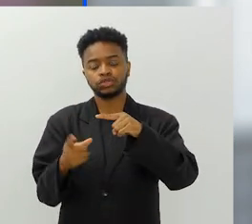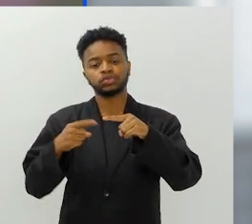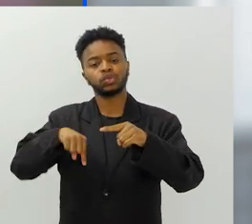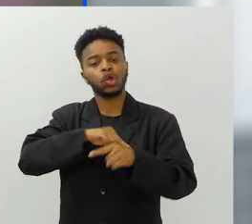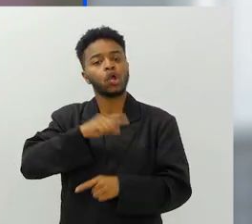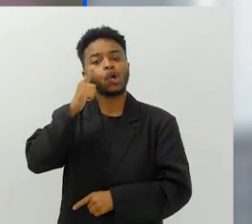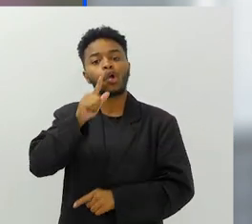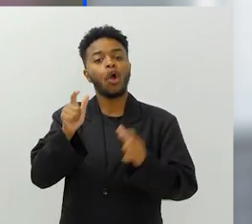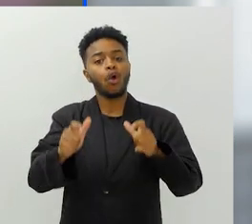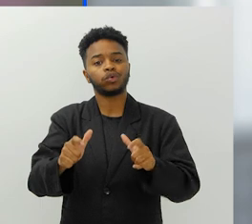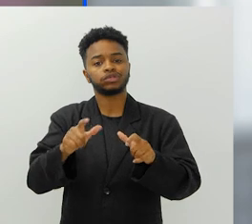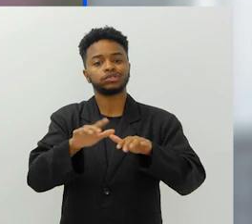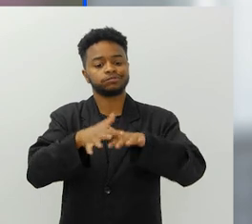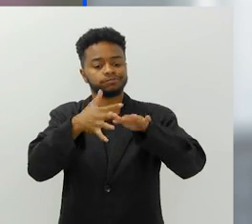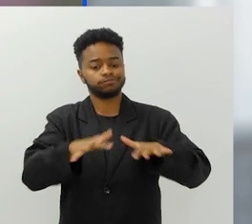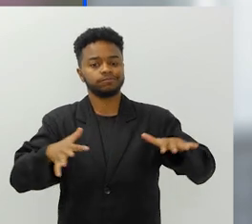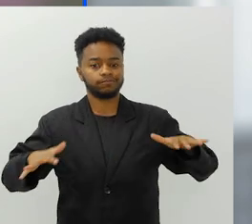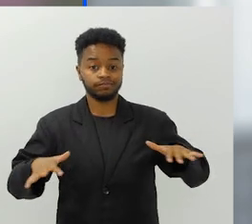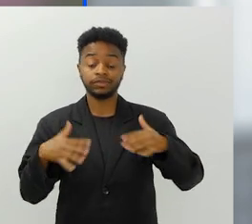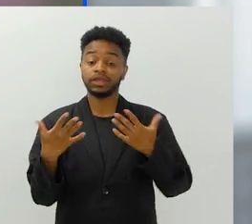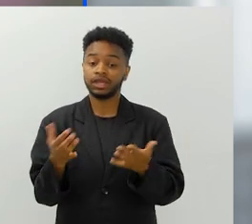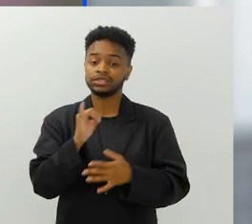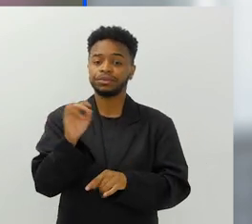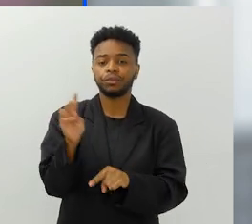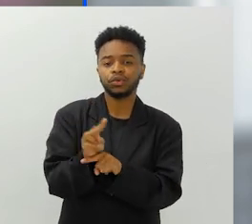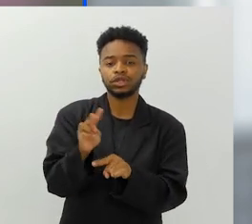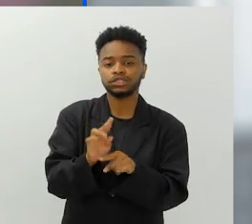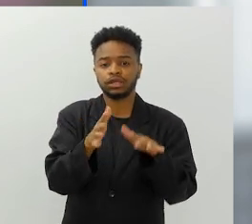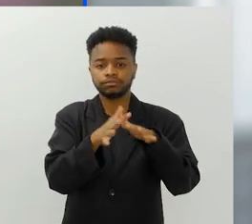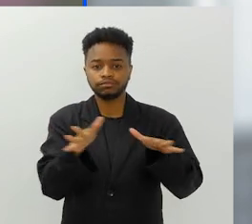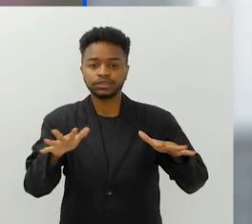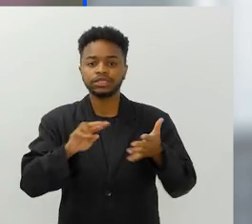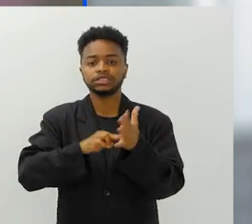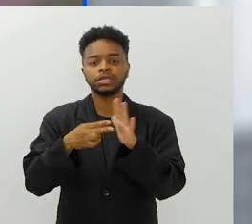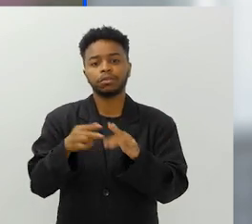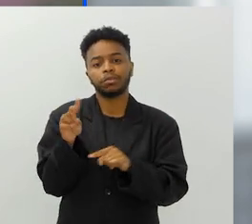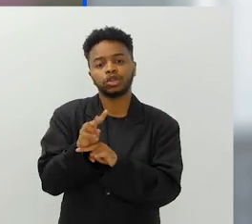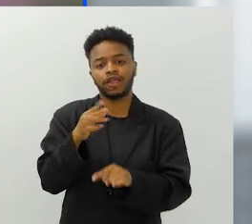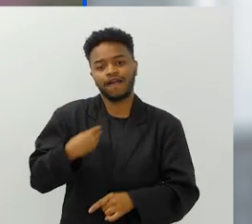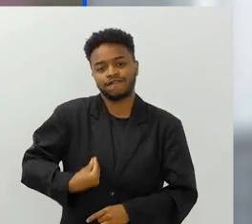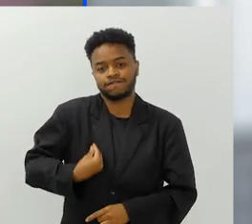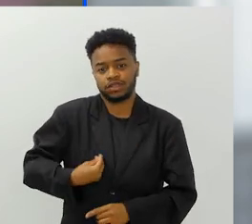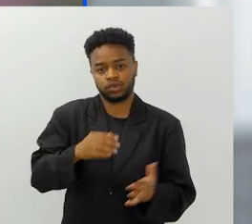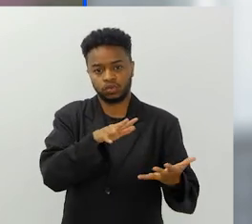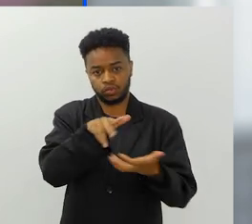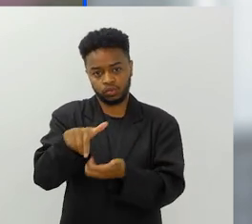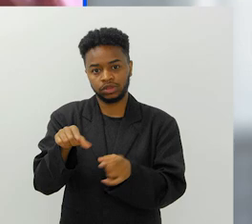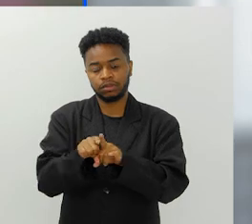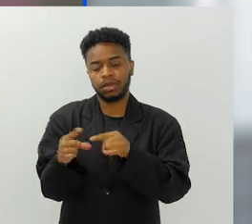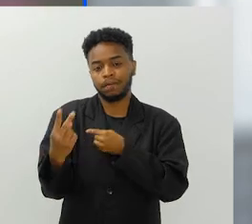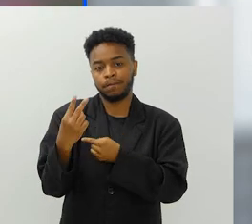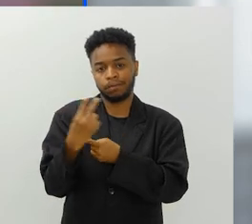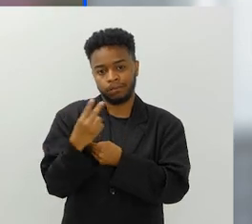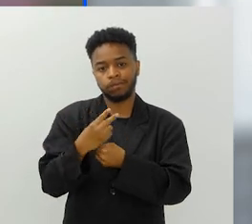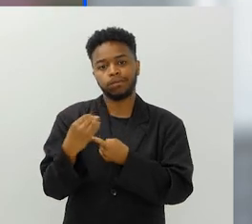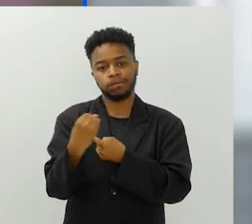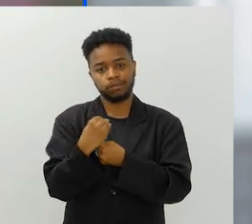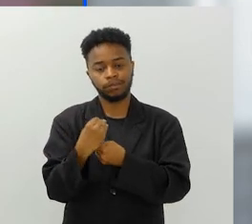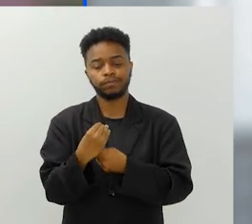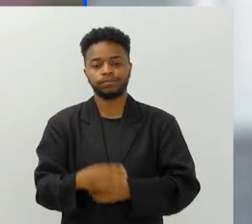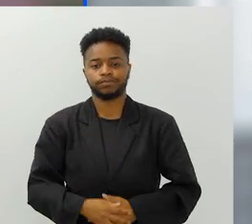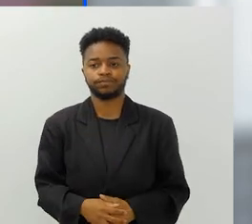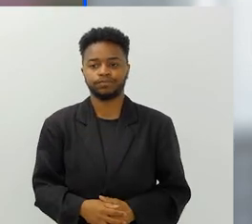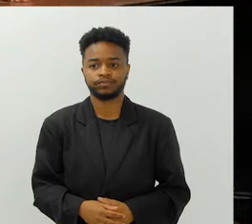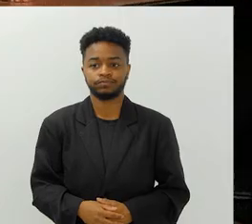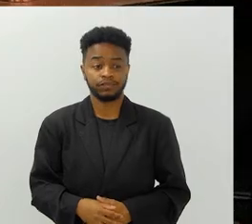vem dos oceanos. Então, preservar os oceanos é precisar a vida no planeta, inclusive a nossa vida.